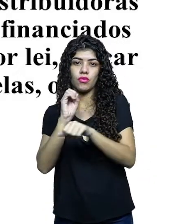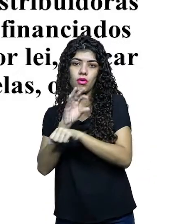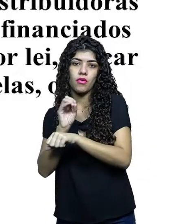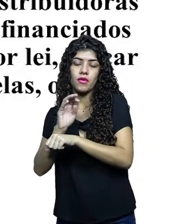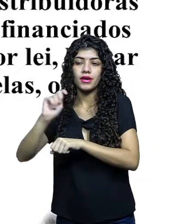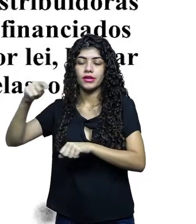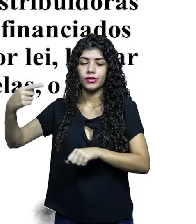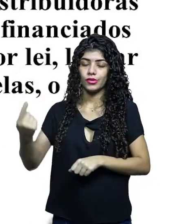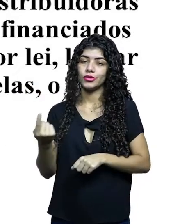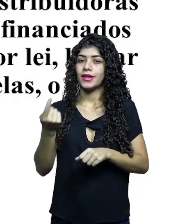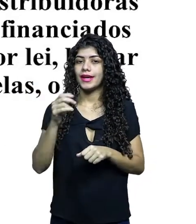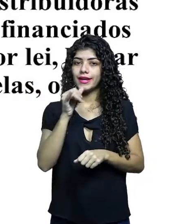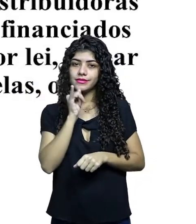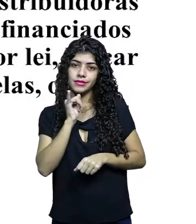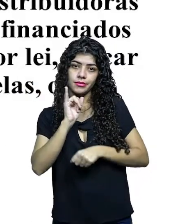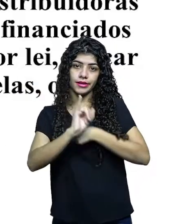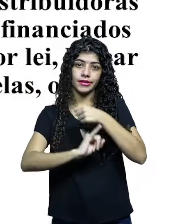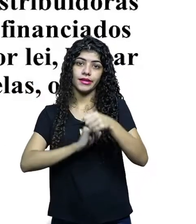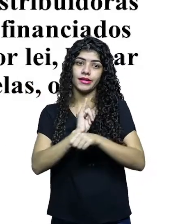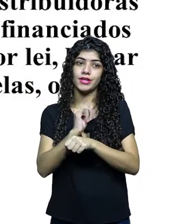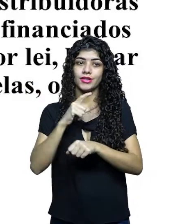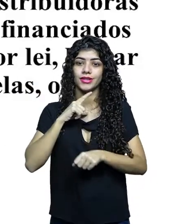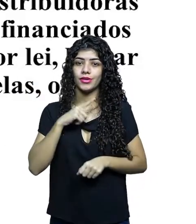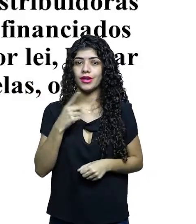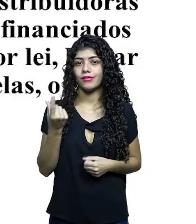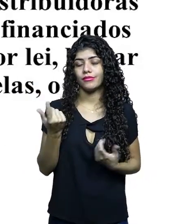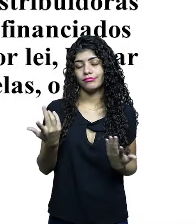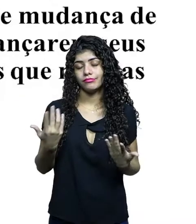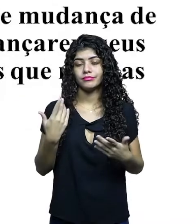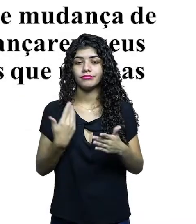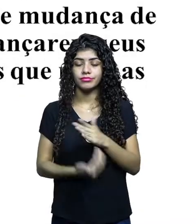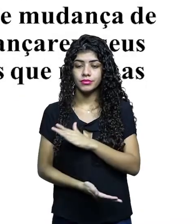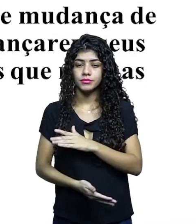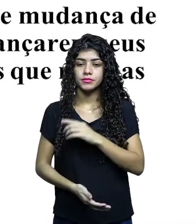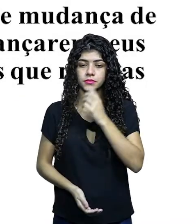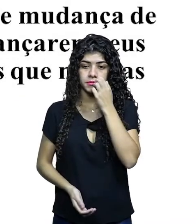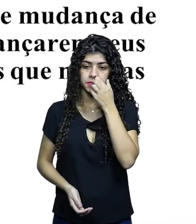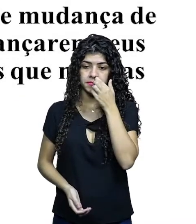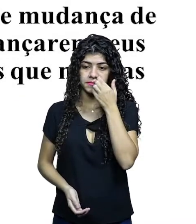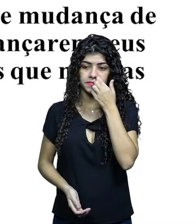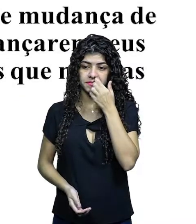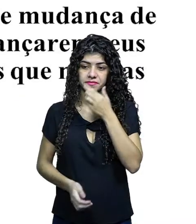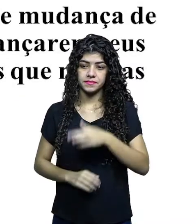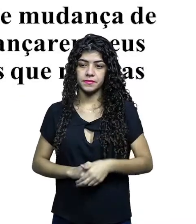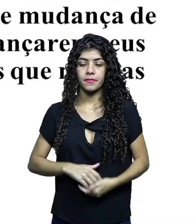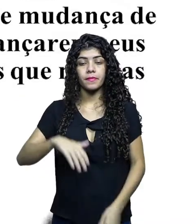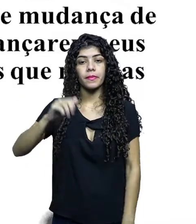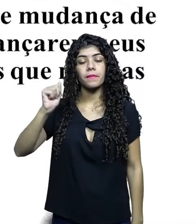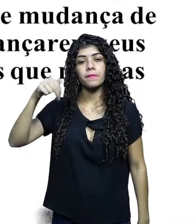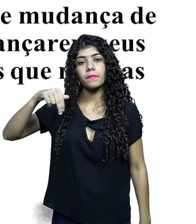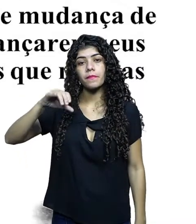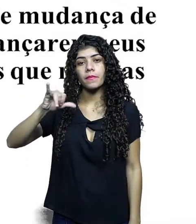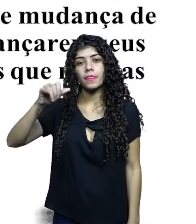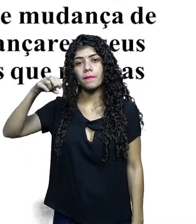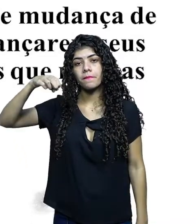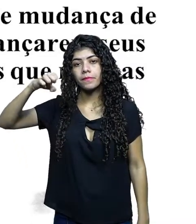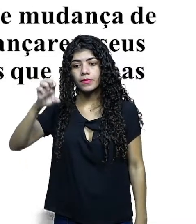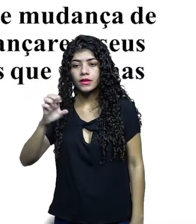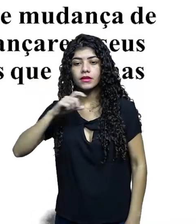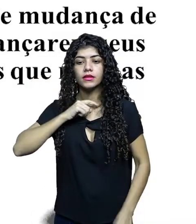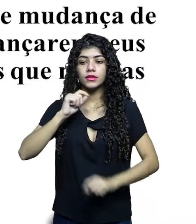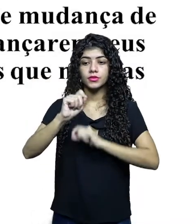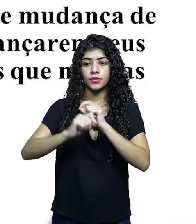os filmes em outras janelas, o que gerou um impasse. Diante da situação atípica, a Ancine permitiu